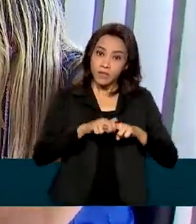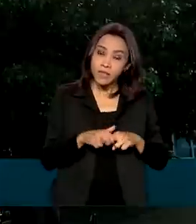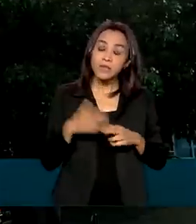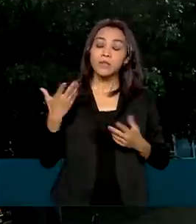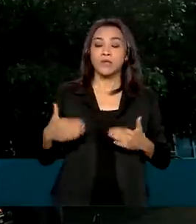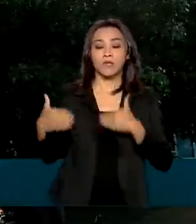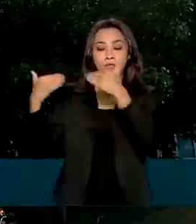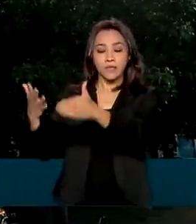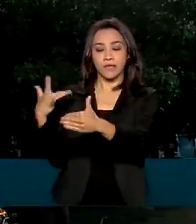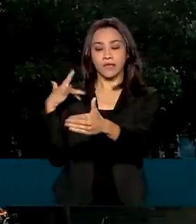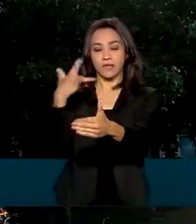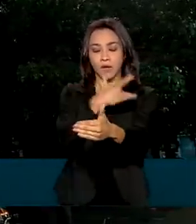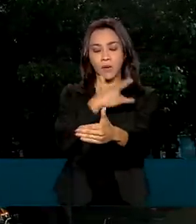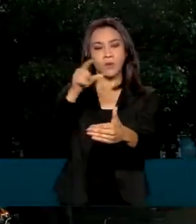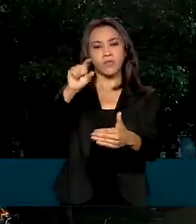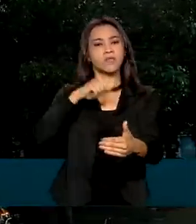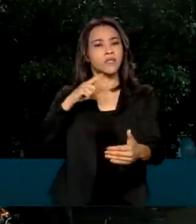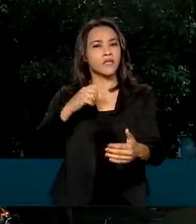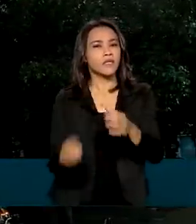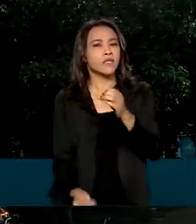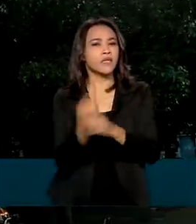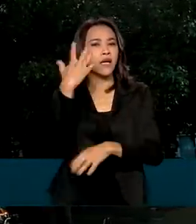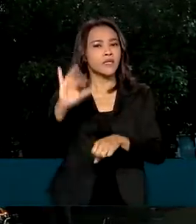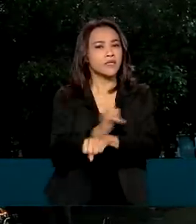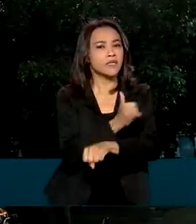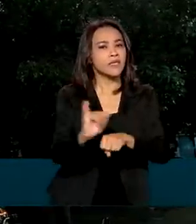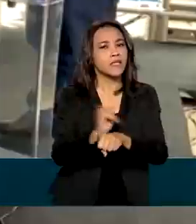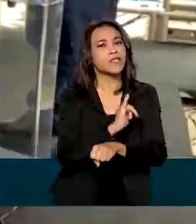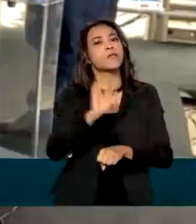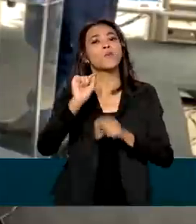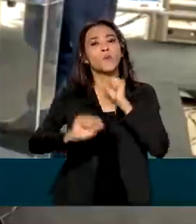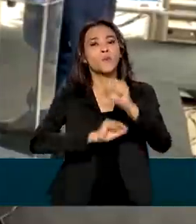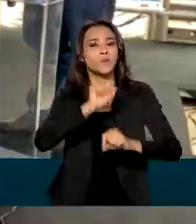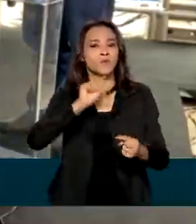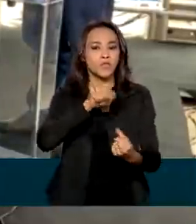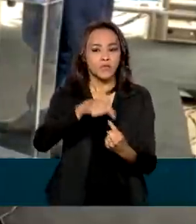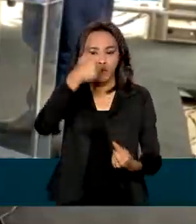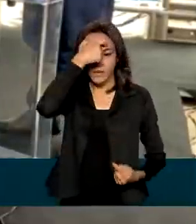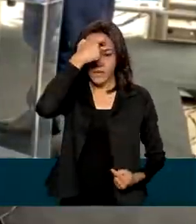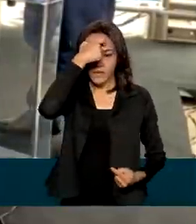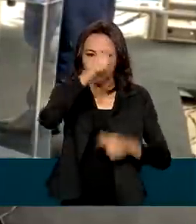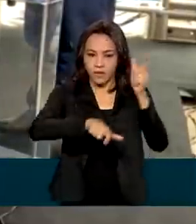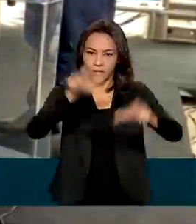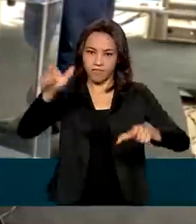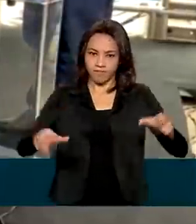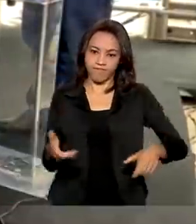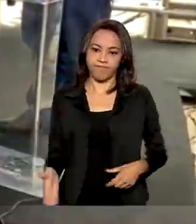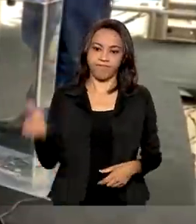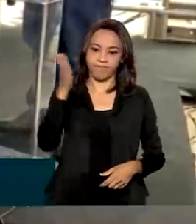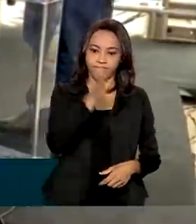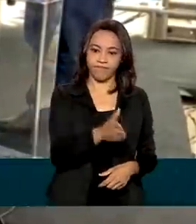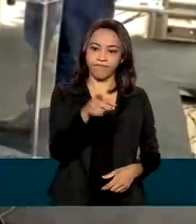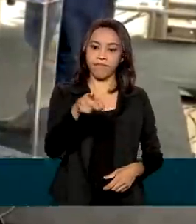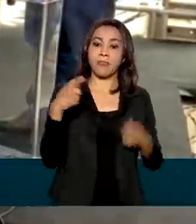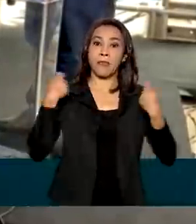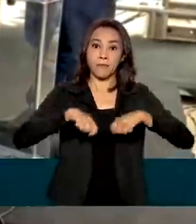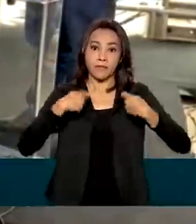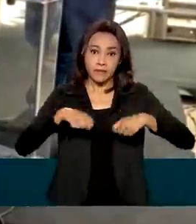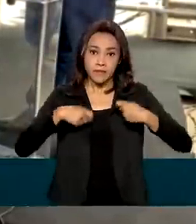Saúde tem ampliado as estratégias de conscientização da população. Nós temos que ampliar a cobertura